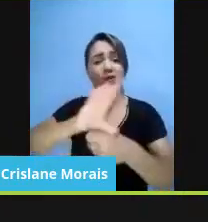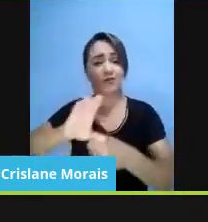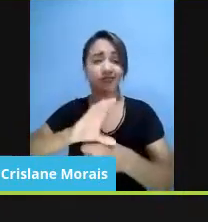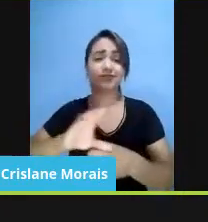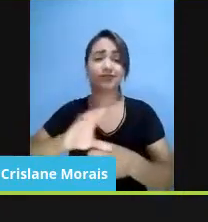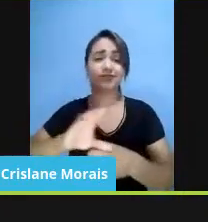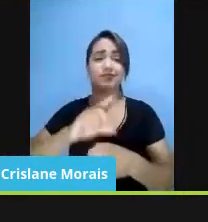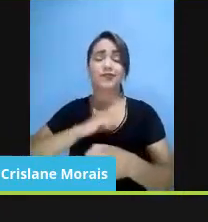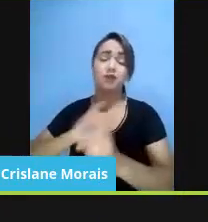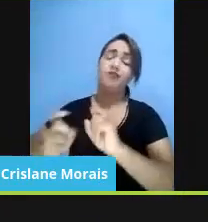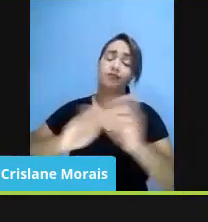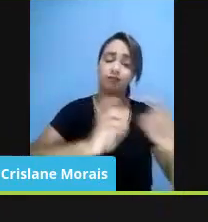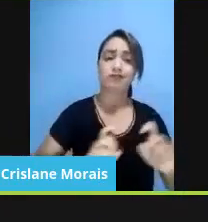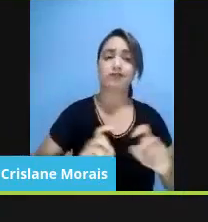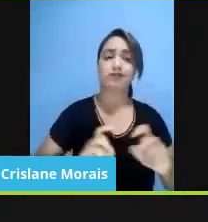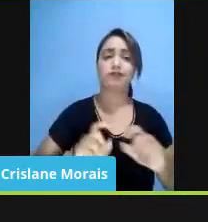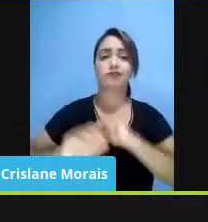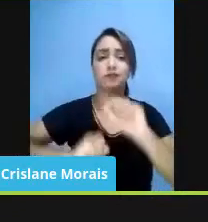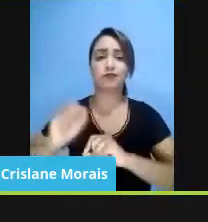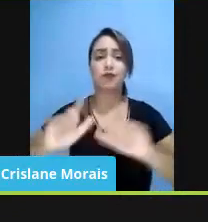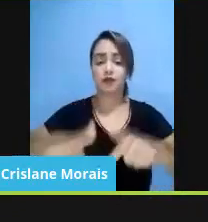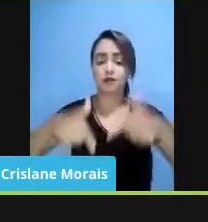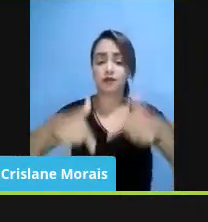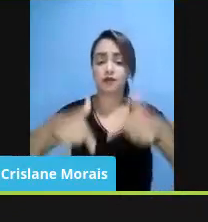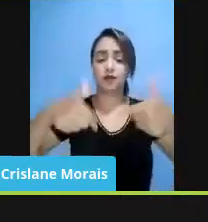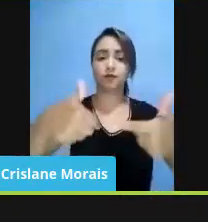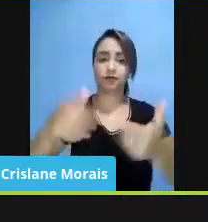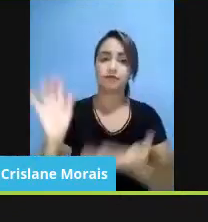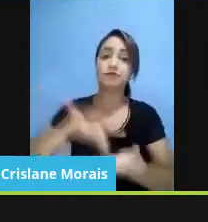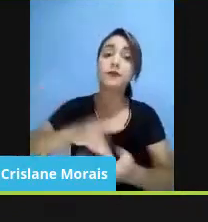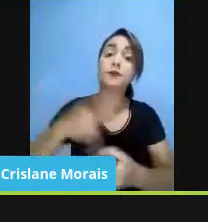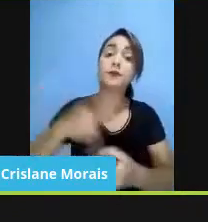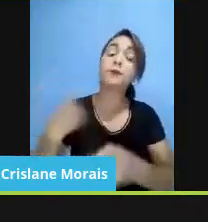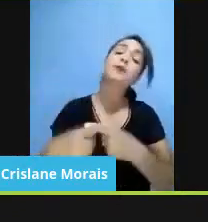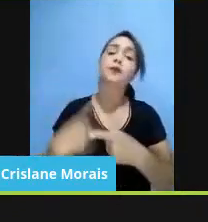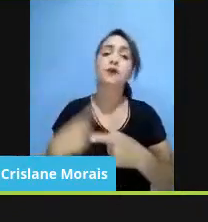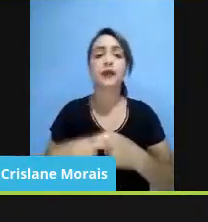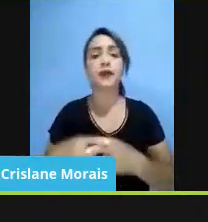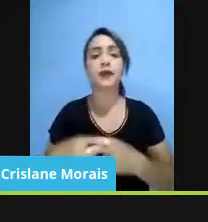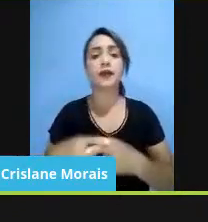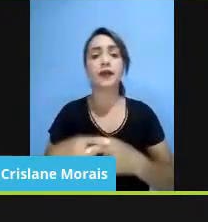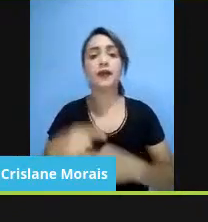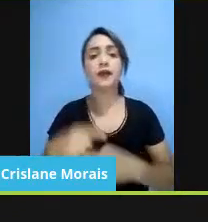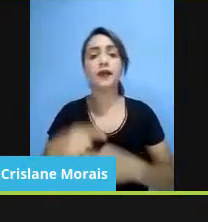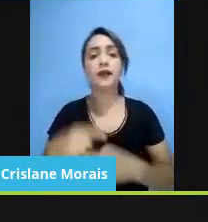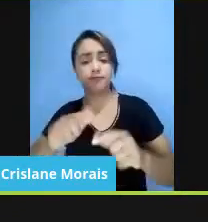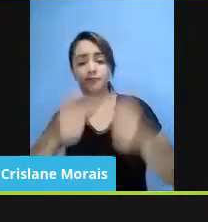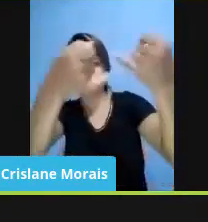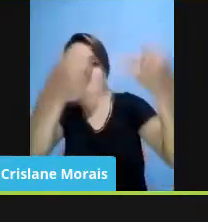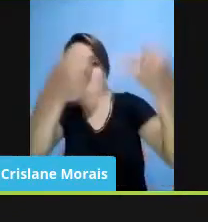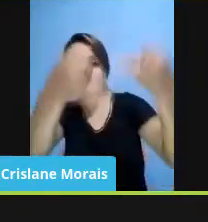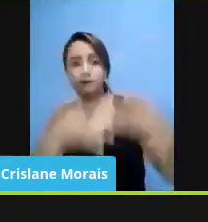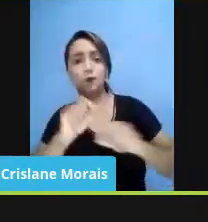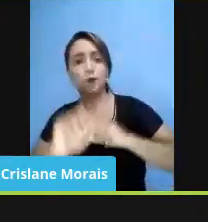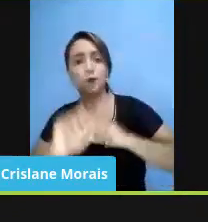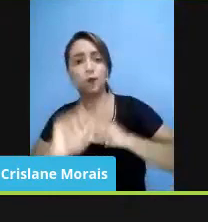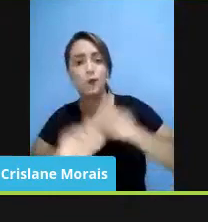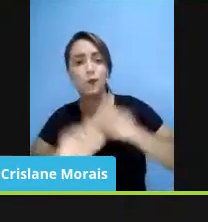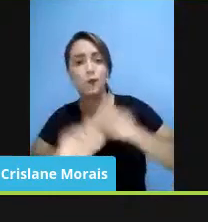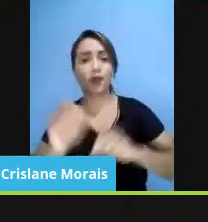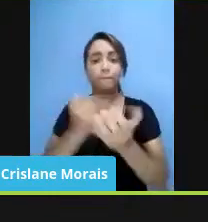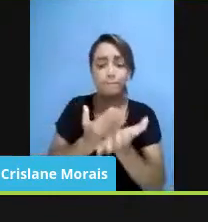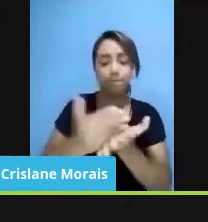das ações afirmativas, porque sempre se defendeu que o ingresso na